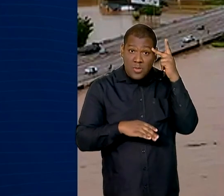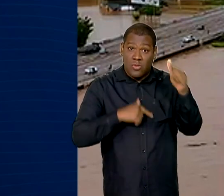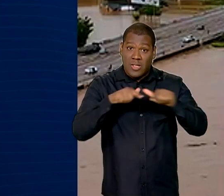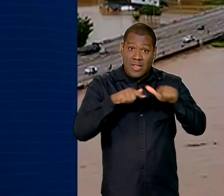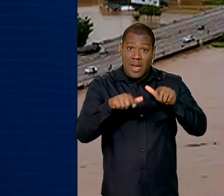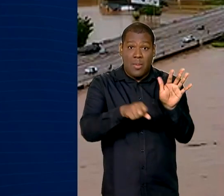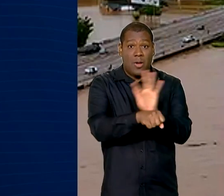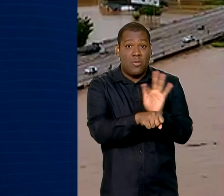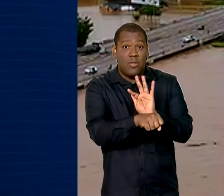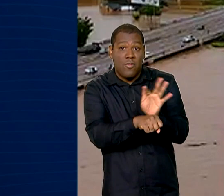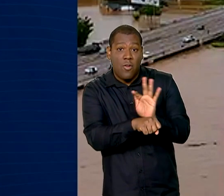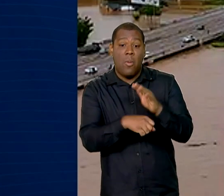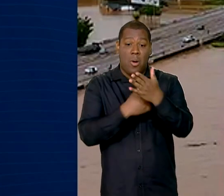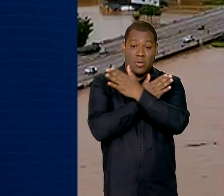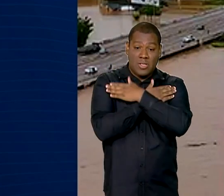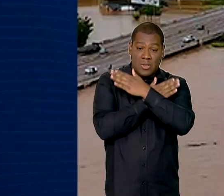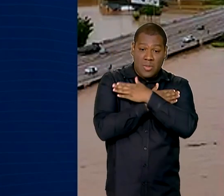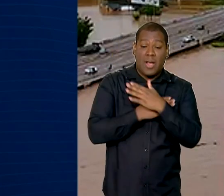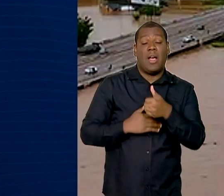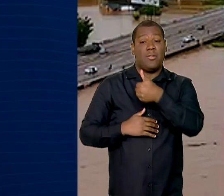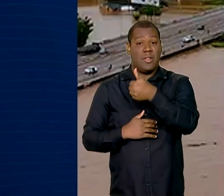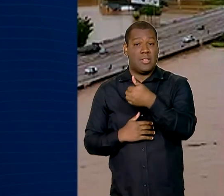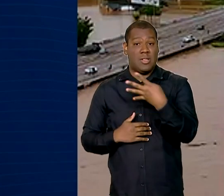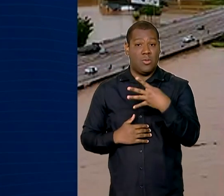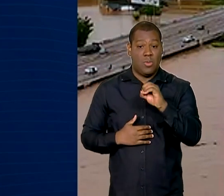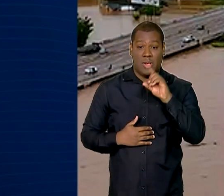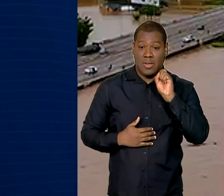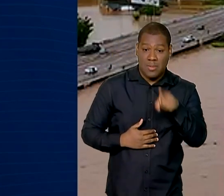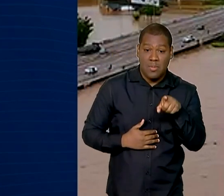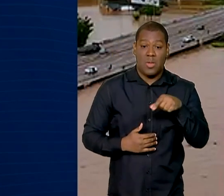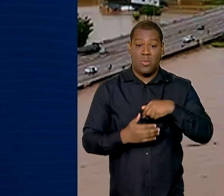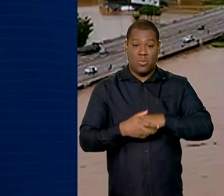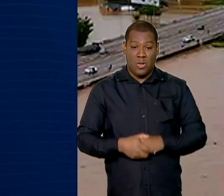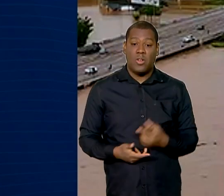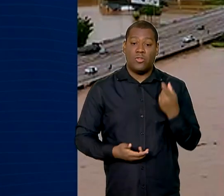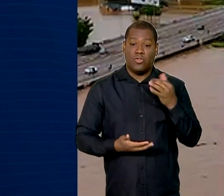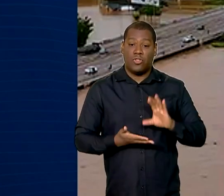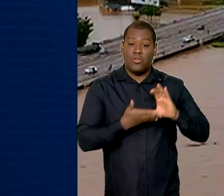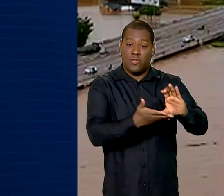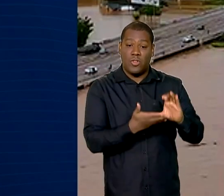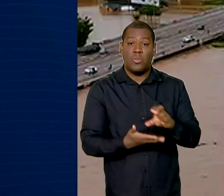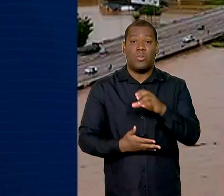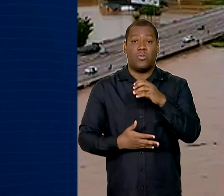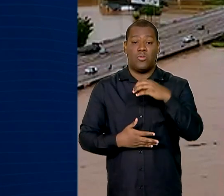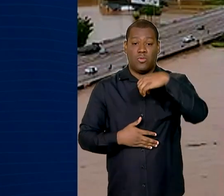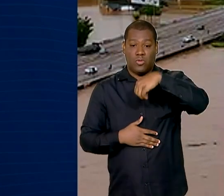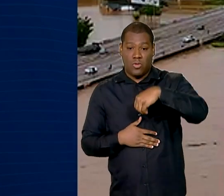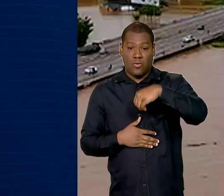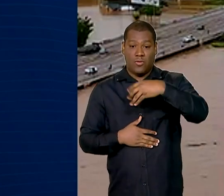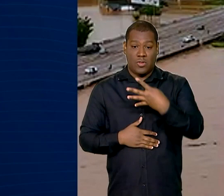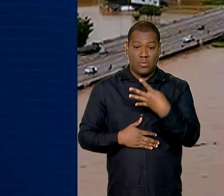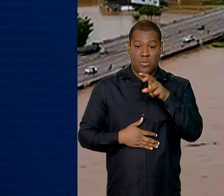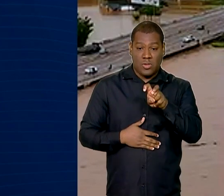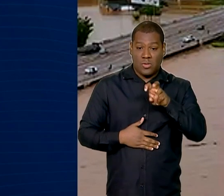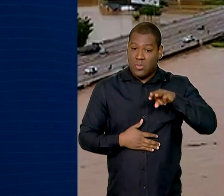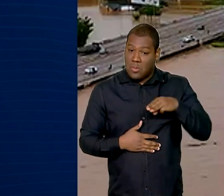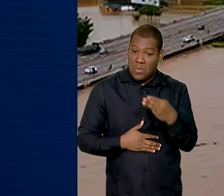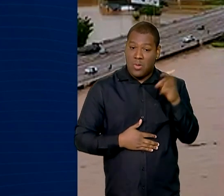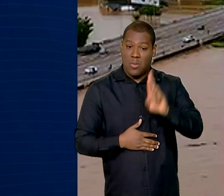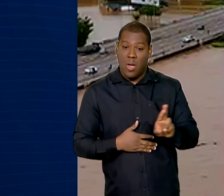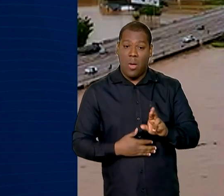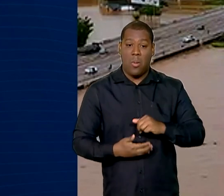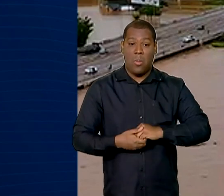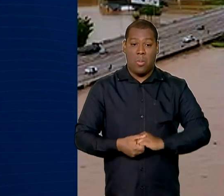desempregados. E o investimento é de 495 milhões de reais. Os